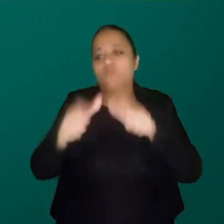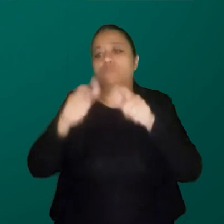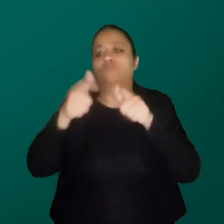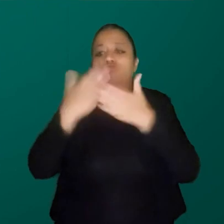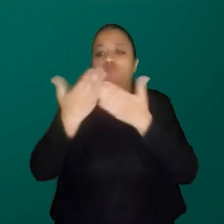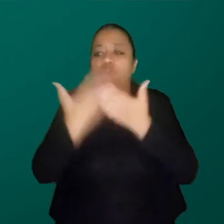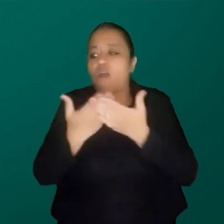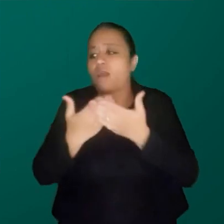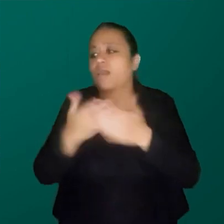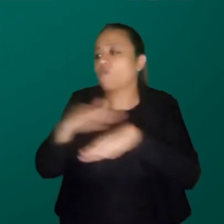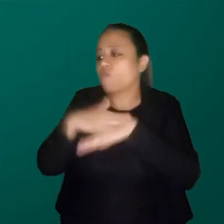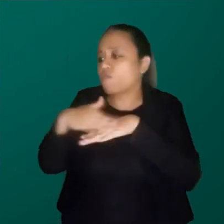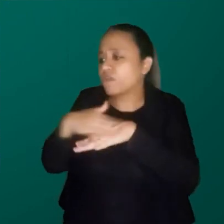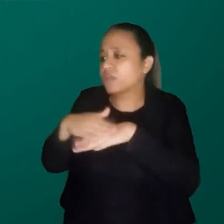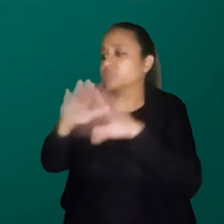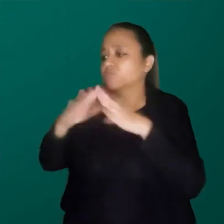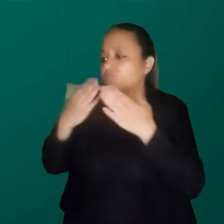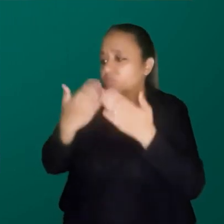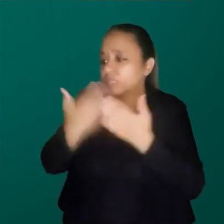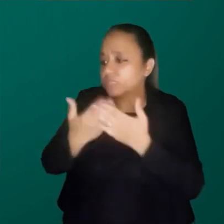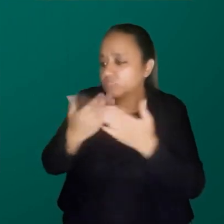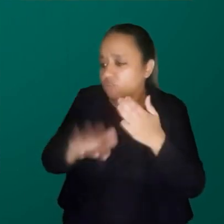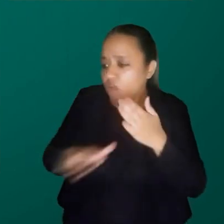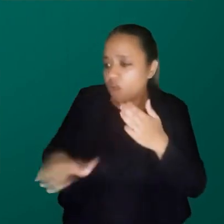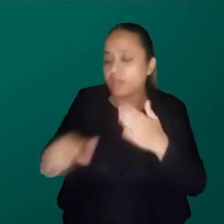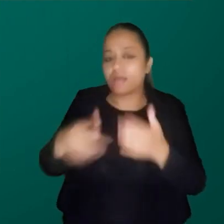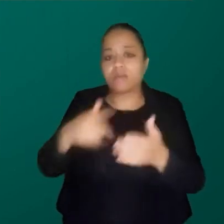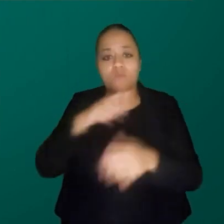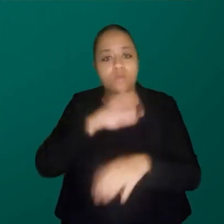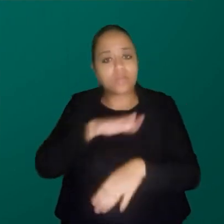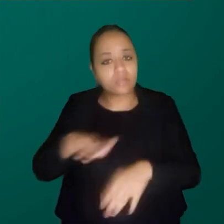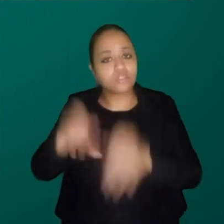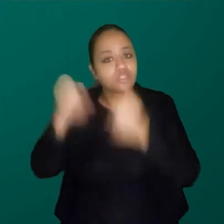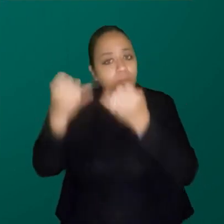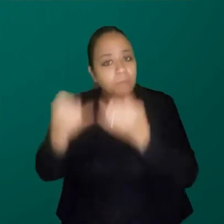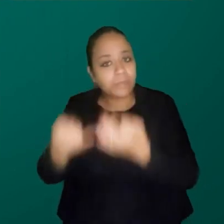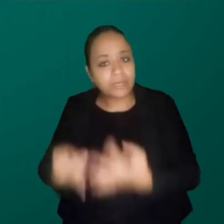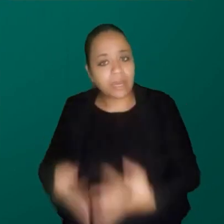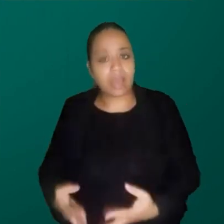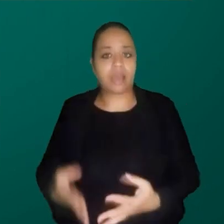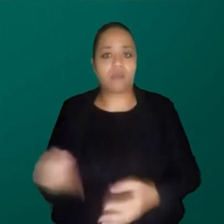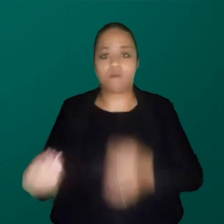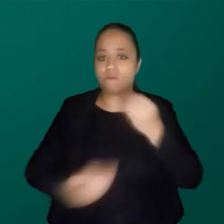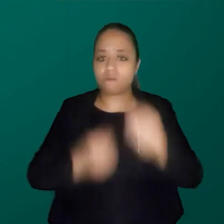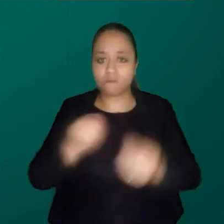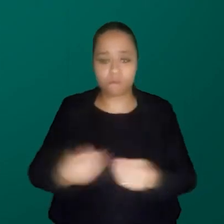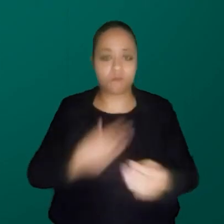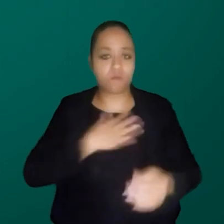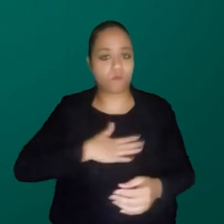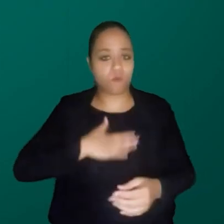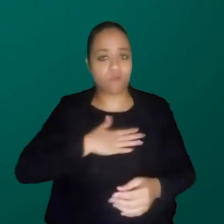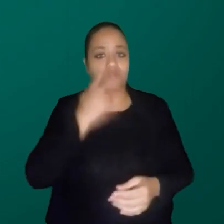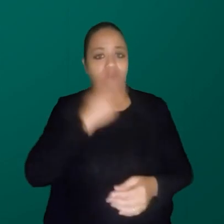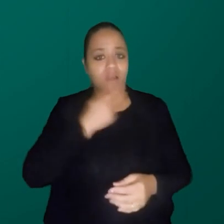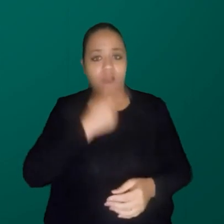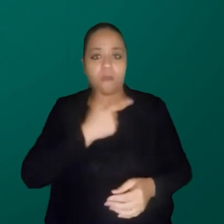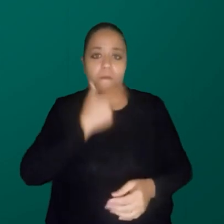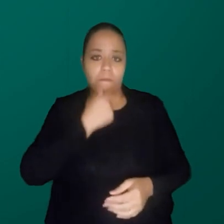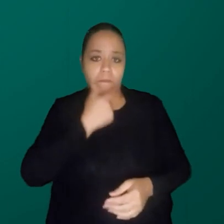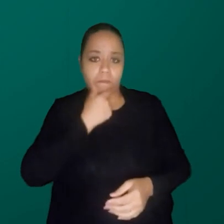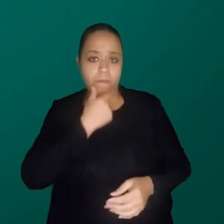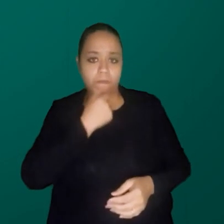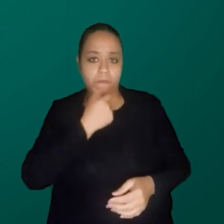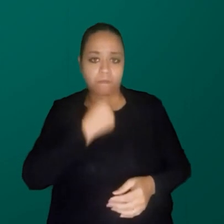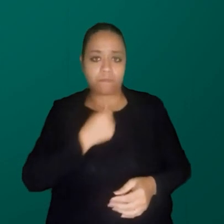falo com crianças é detectado isso, que os meninos ficam tentando explicar aquilo que a gente está fazendo para os meninos, que eu gosto de chamar de macho para